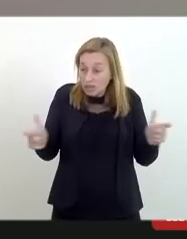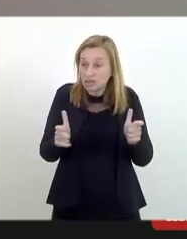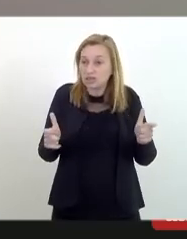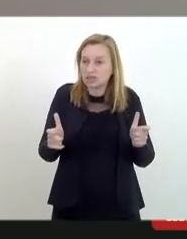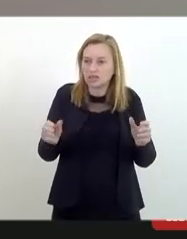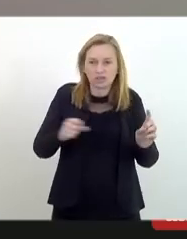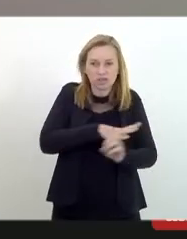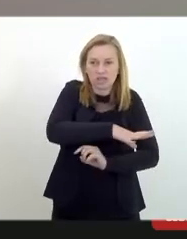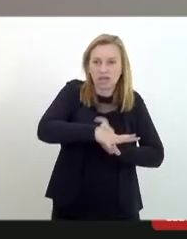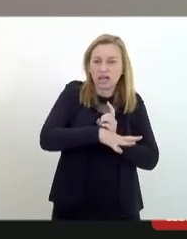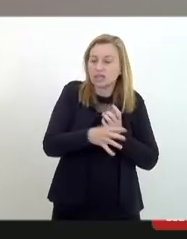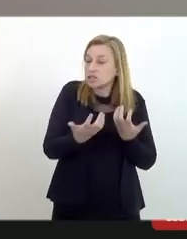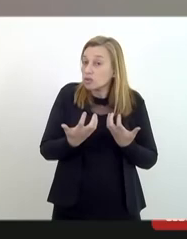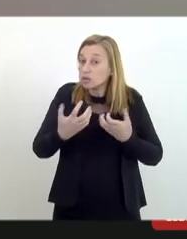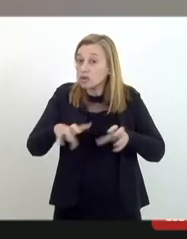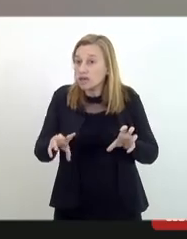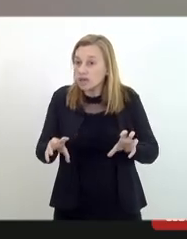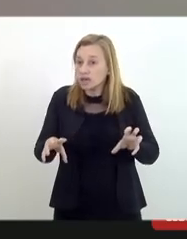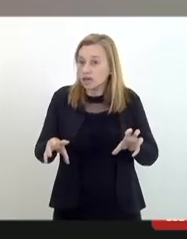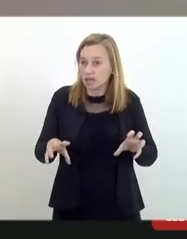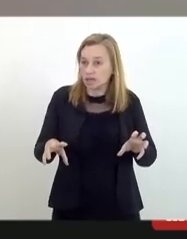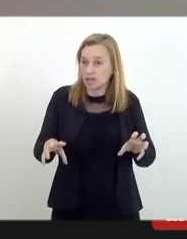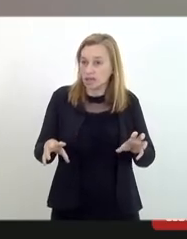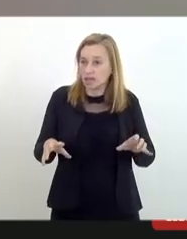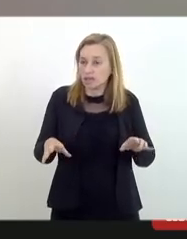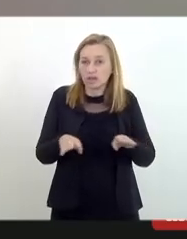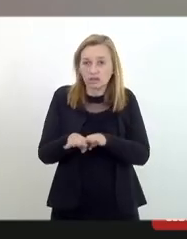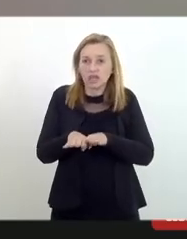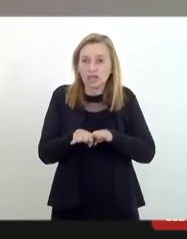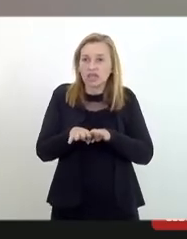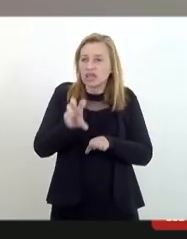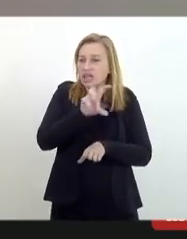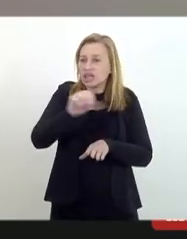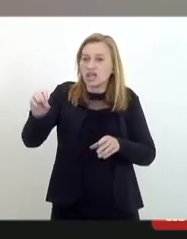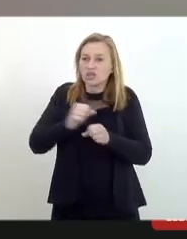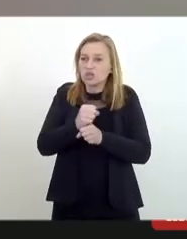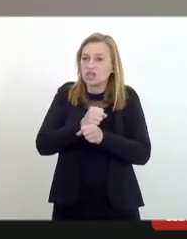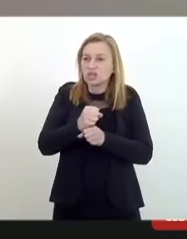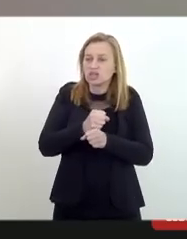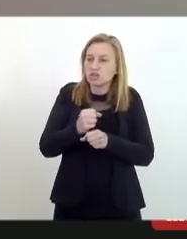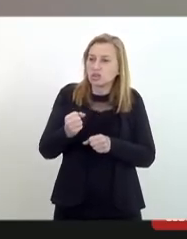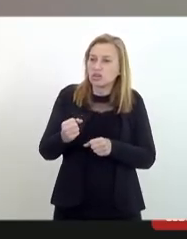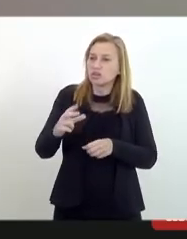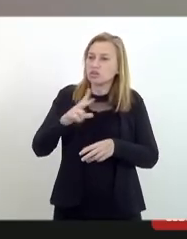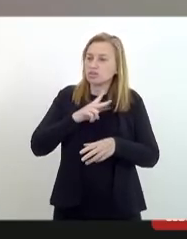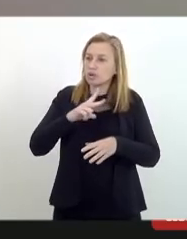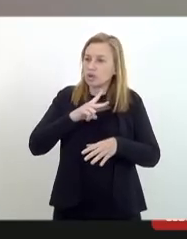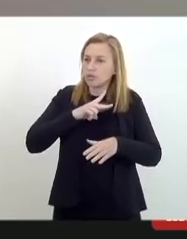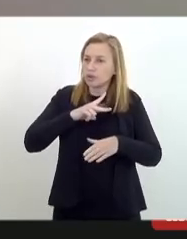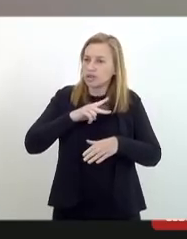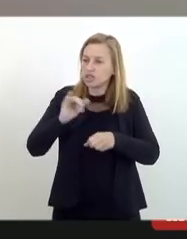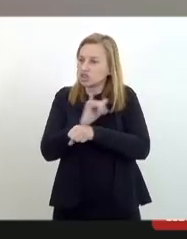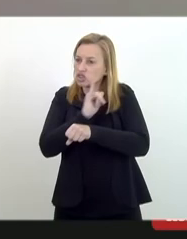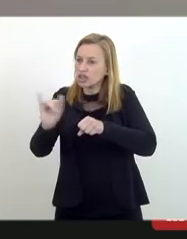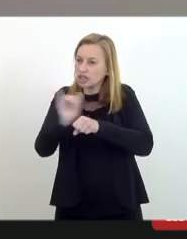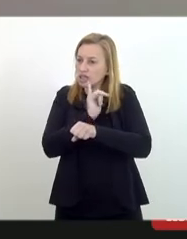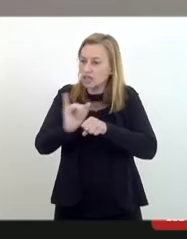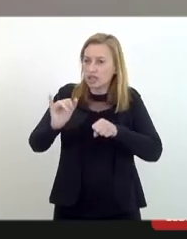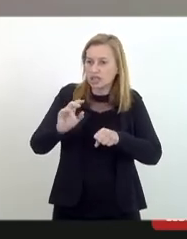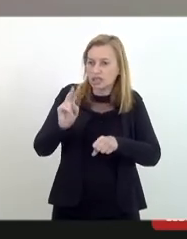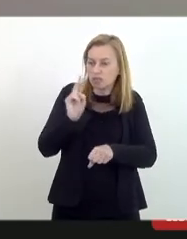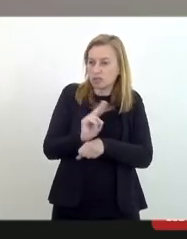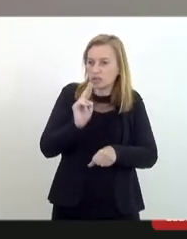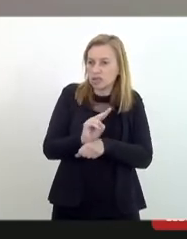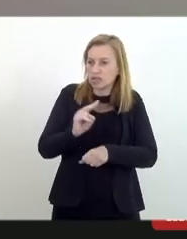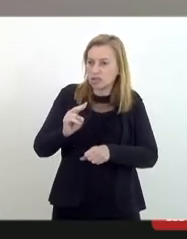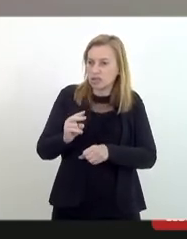reivitimizada como alguns dizem porque durante 500 anos eles criaram suas próprias estratégias de defesa eu vou citar um exemplo que está